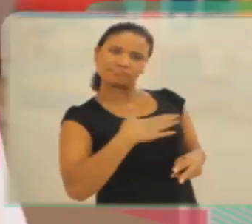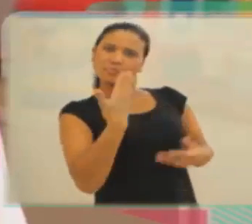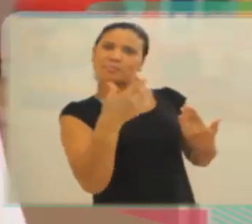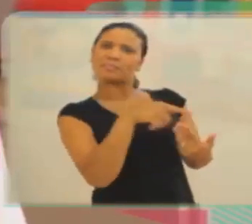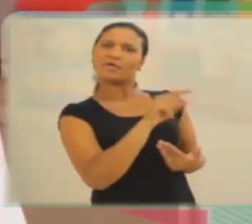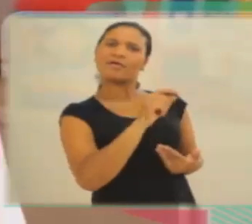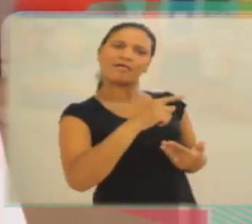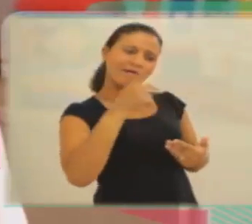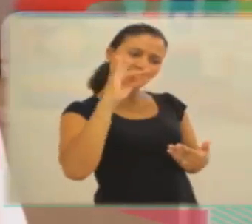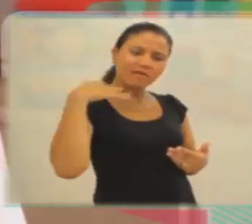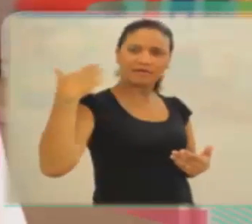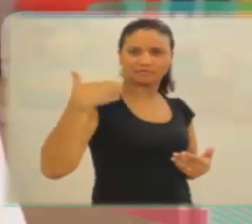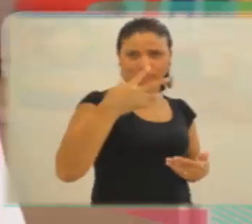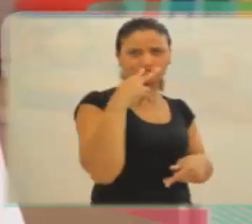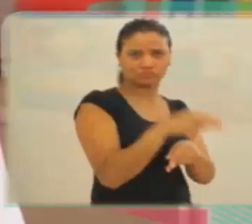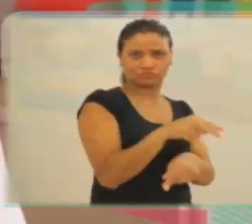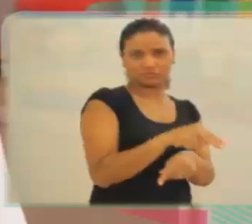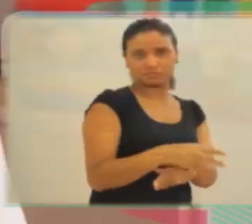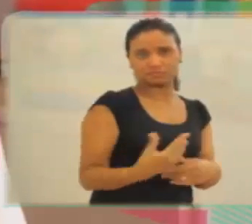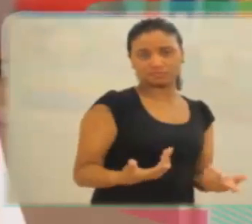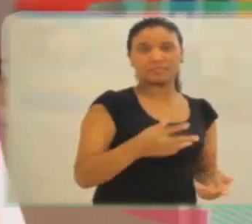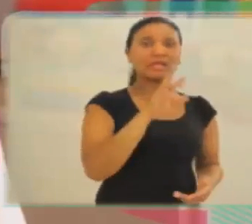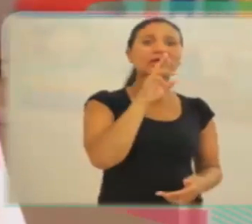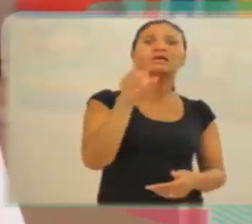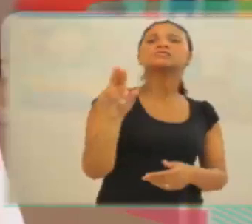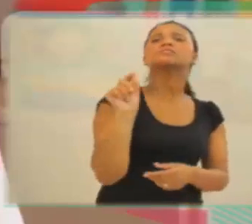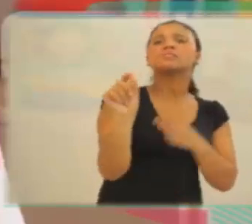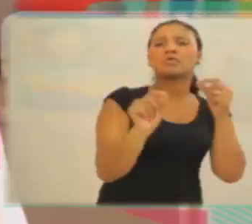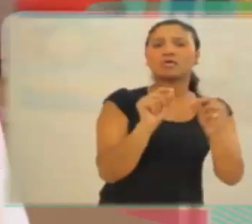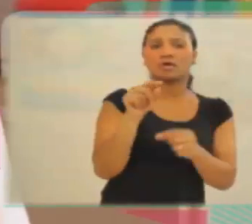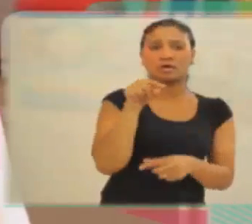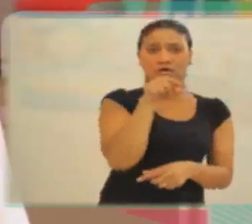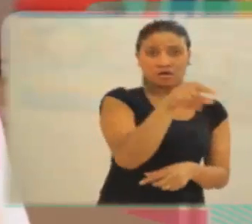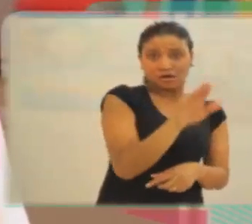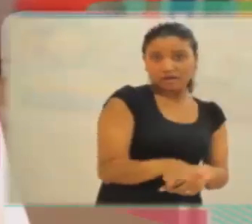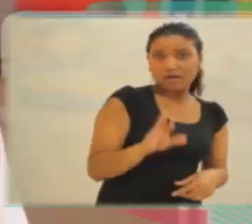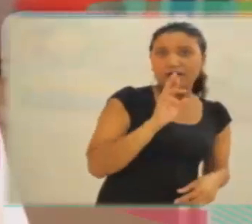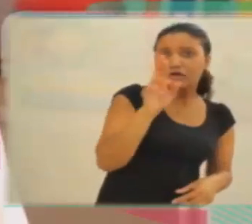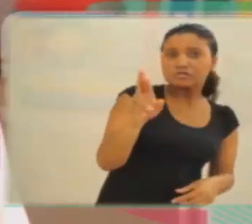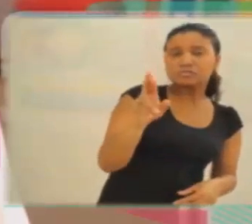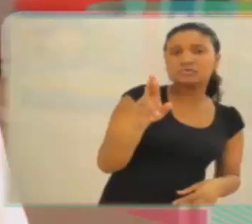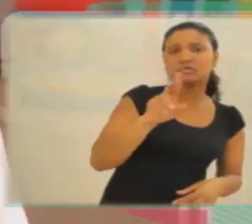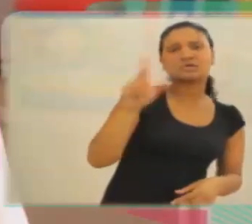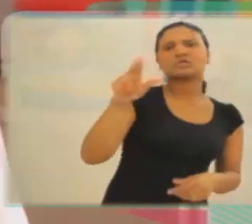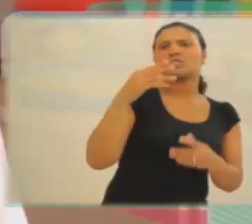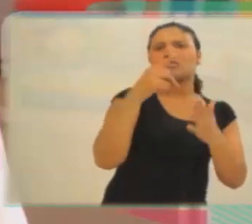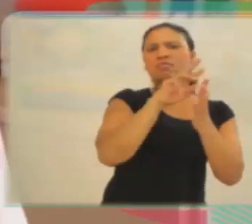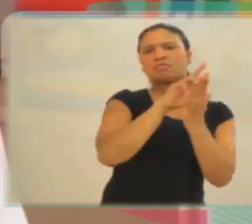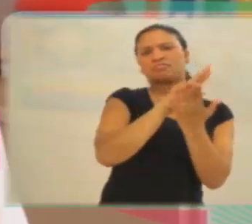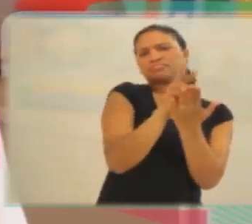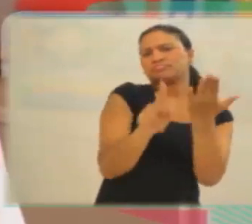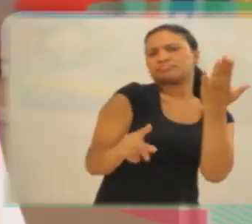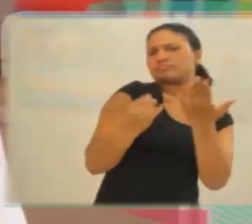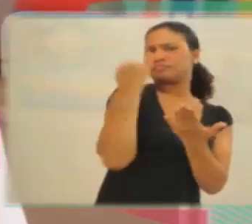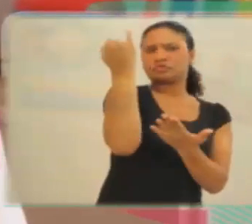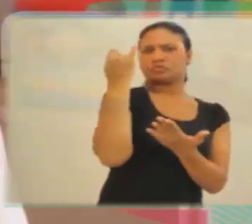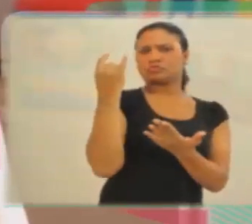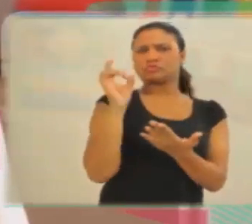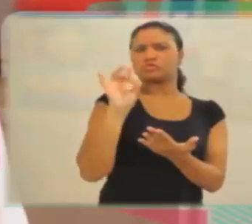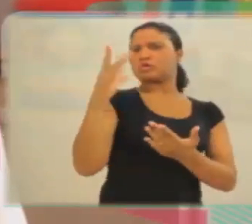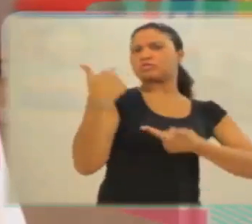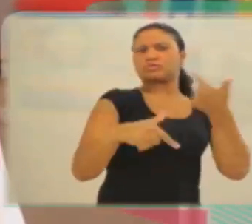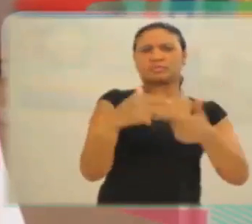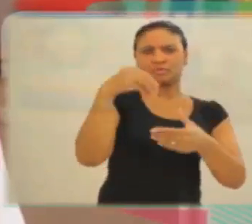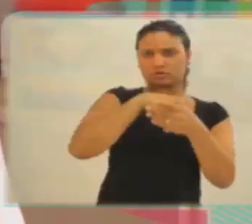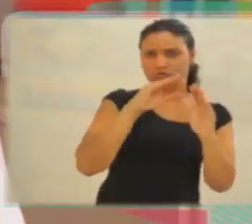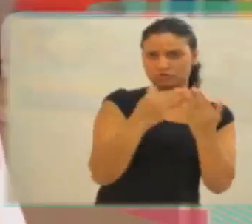surpreendem a cada dia, nos dão respostas a cada dia. É claro que essas respostas não são fruto só do trabalho da